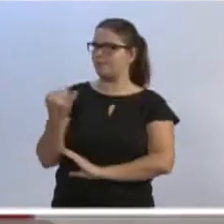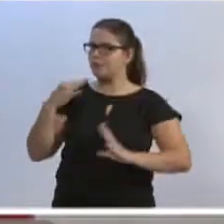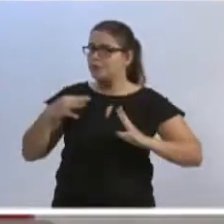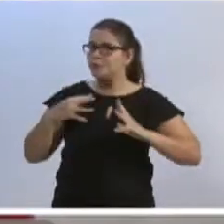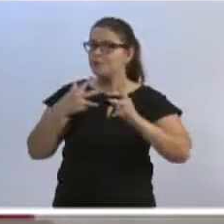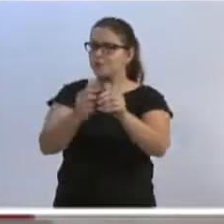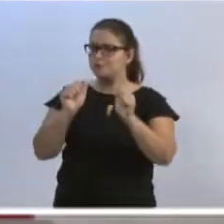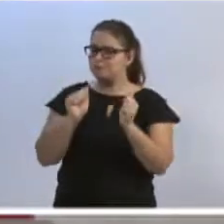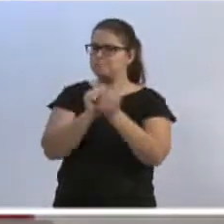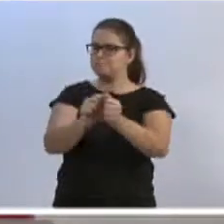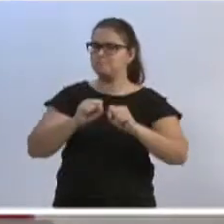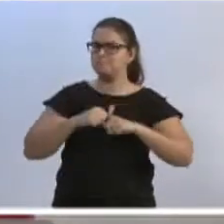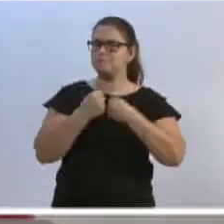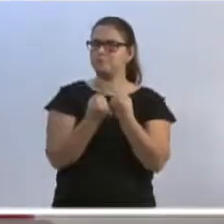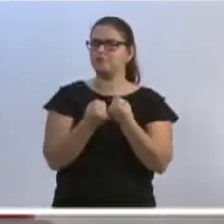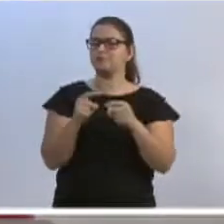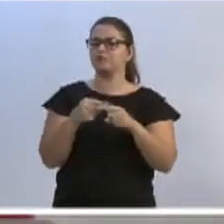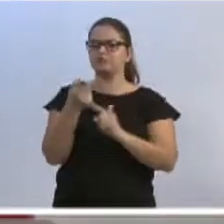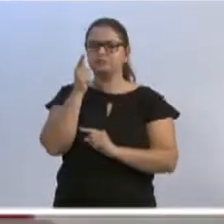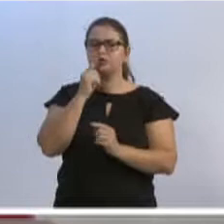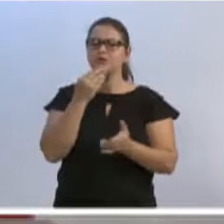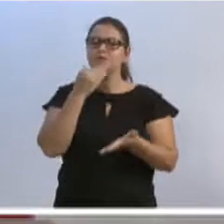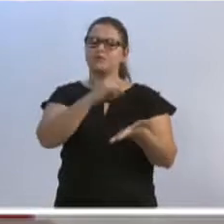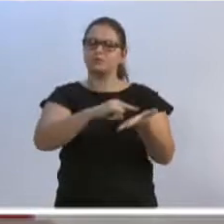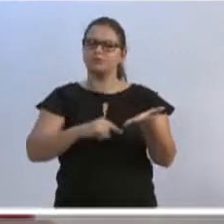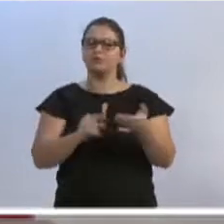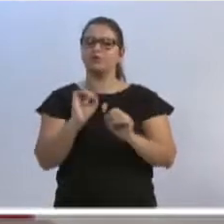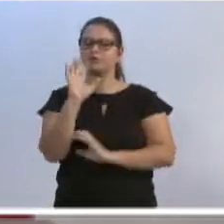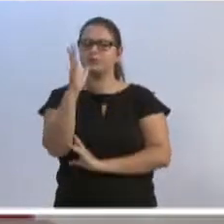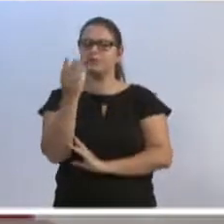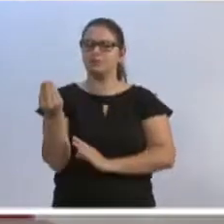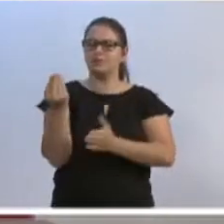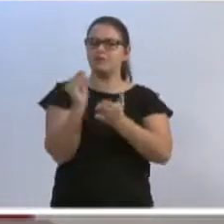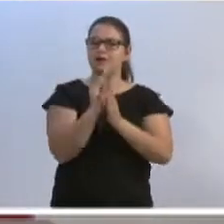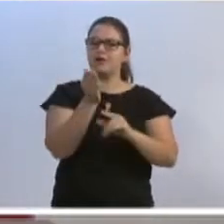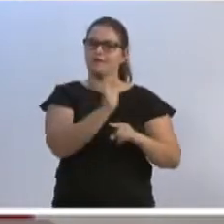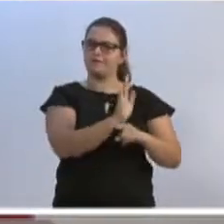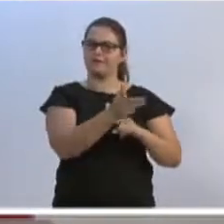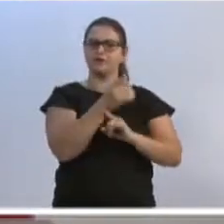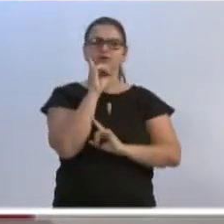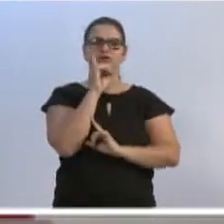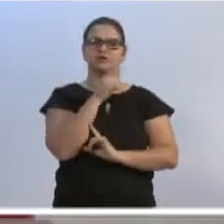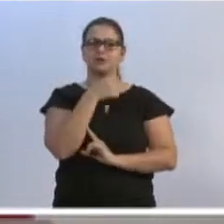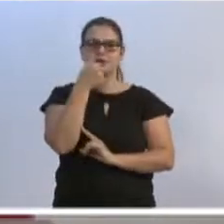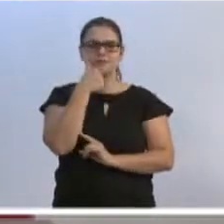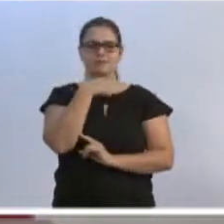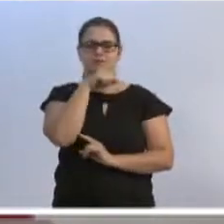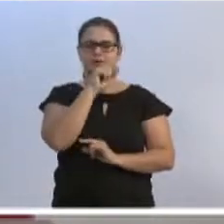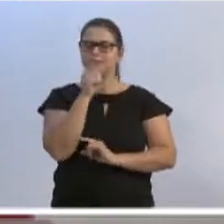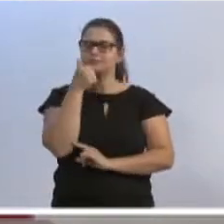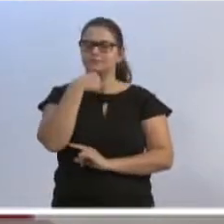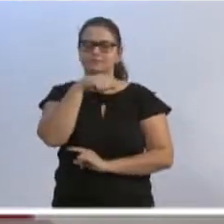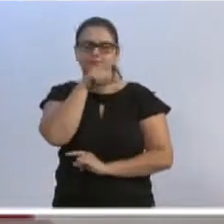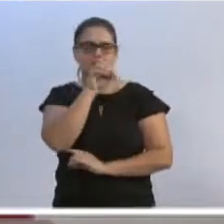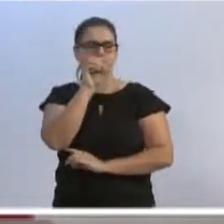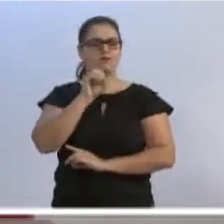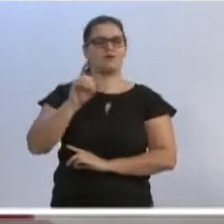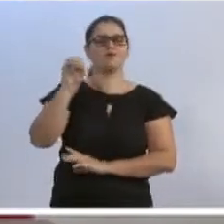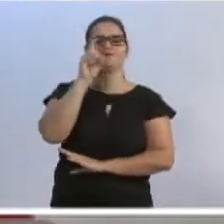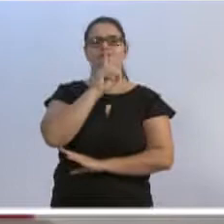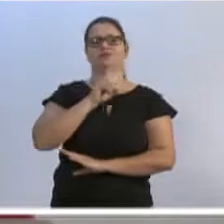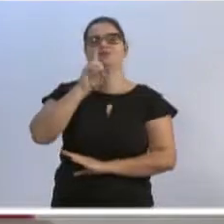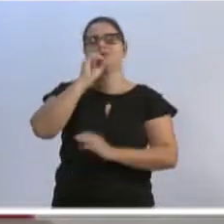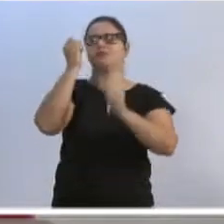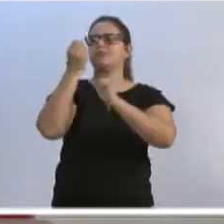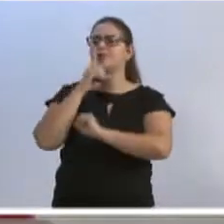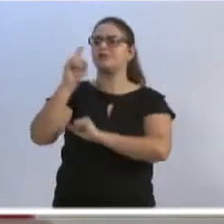mundo fortalecendo as reivindicações para que coisa aconteça. Se puder colocar o vídeo do TVL no Dia das Mães, que as mães tenham um ótimo domingo e